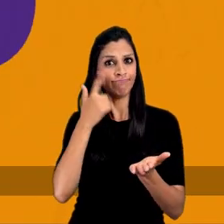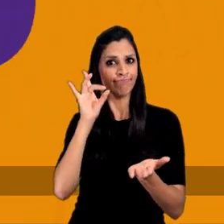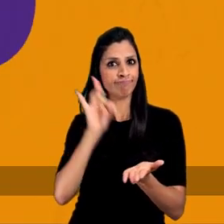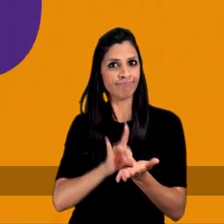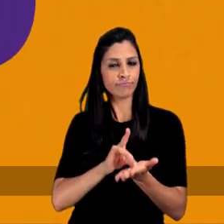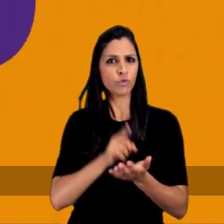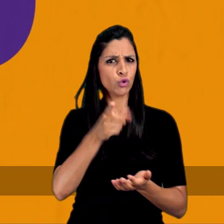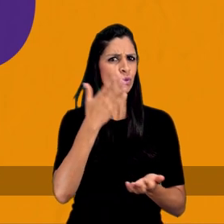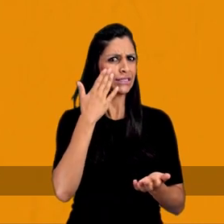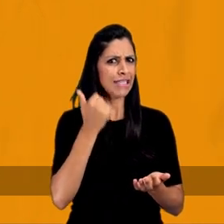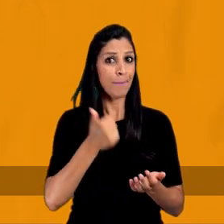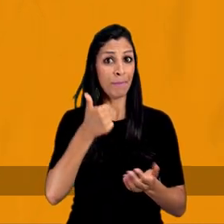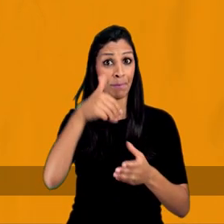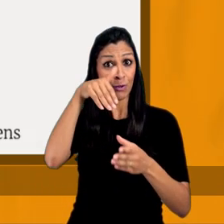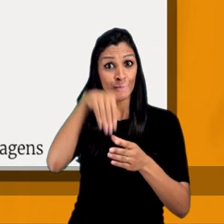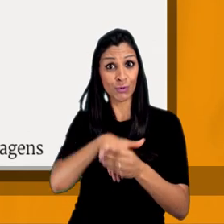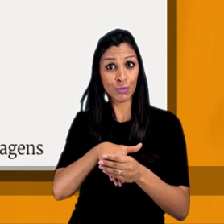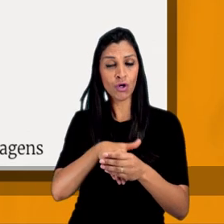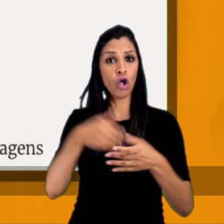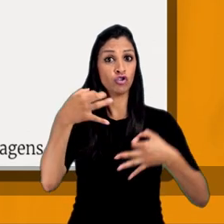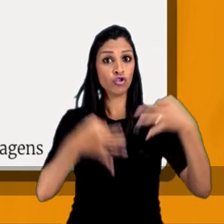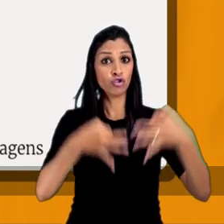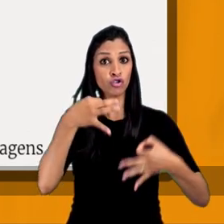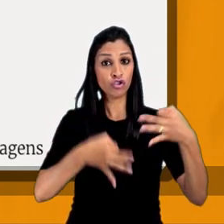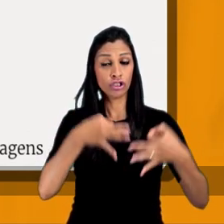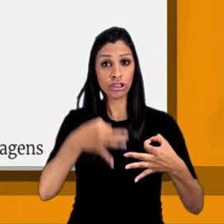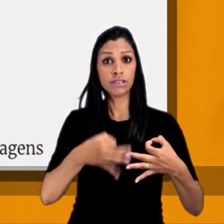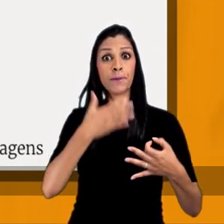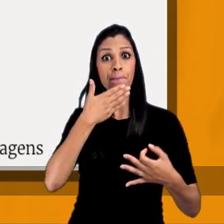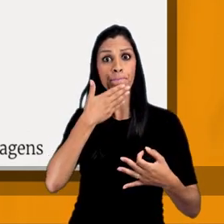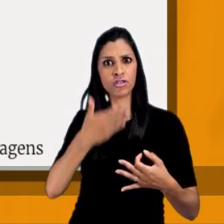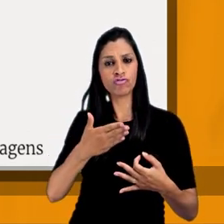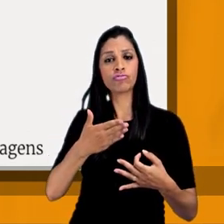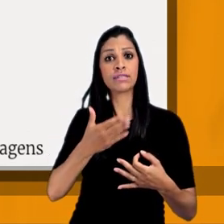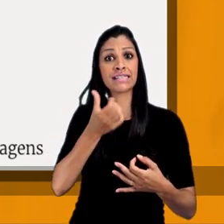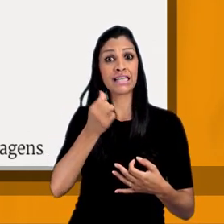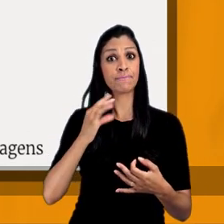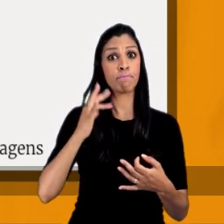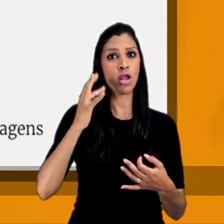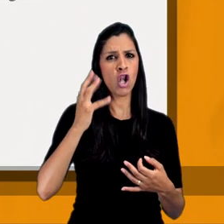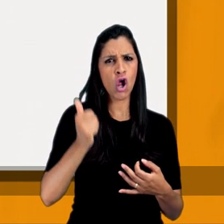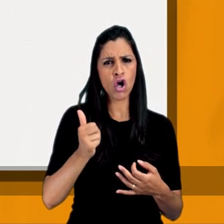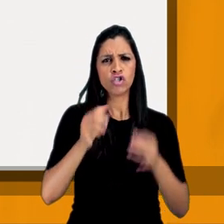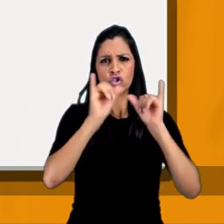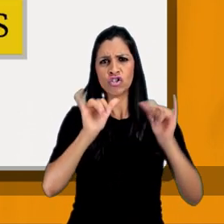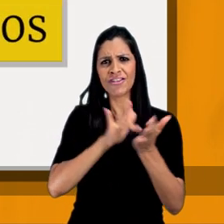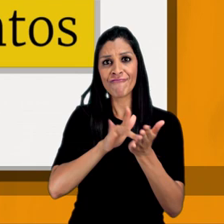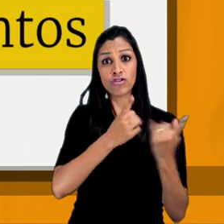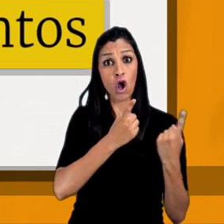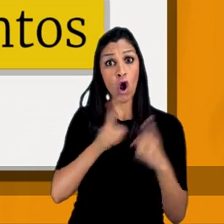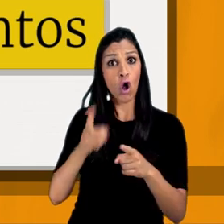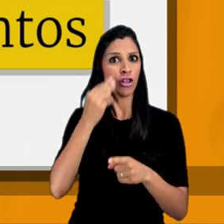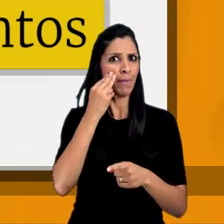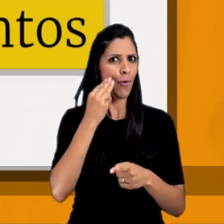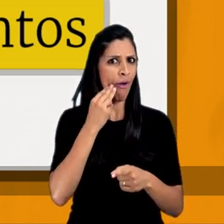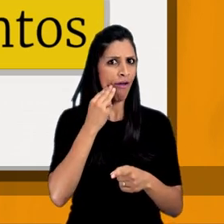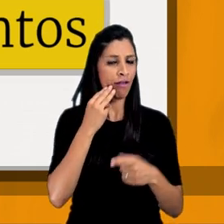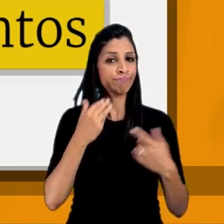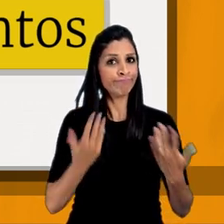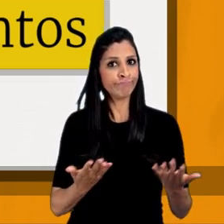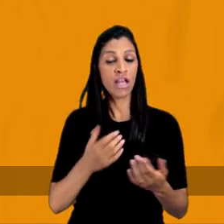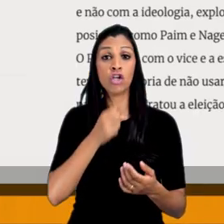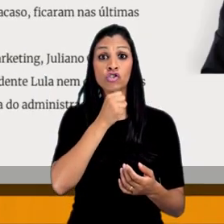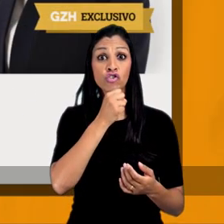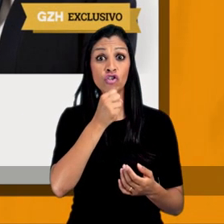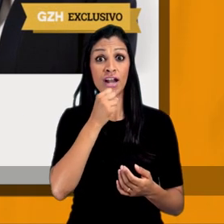Vamos aos fatos. Tu sabes que no primeiro turno, a justiça mandou derrubar mais de meio milhão de notícias falsas contra Manuela.